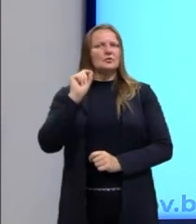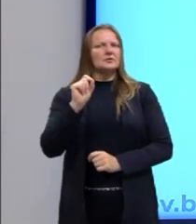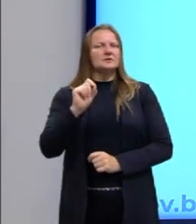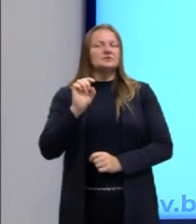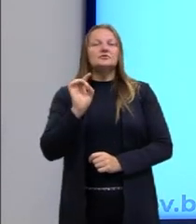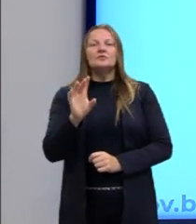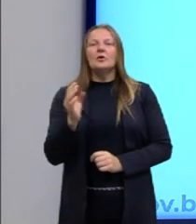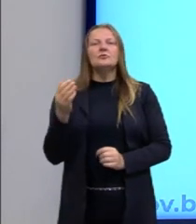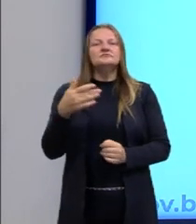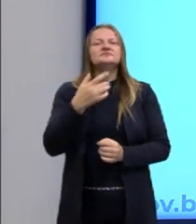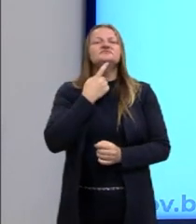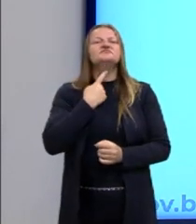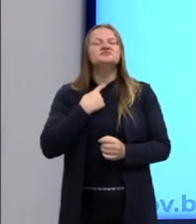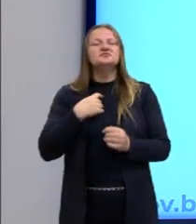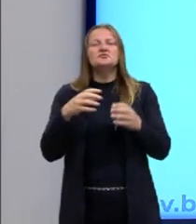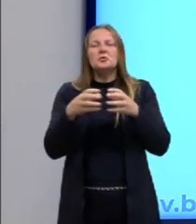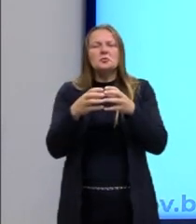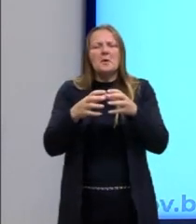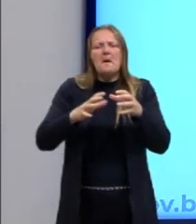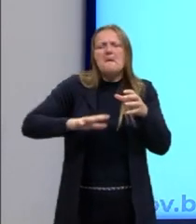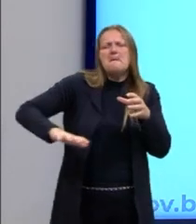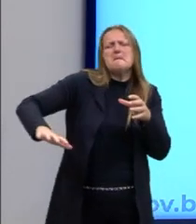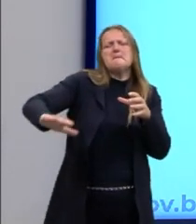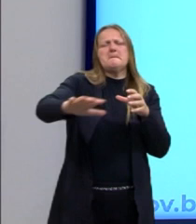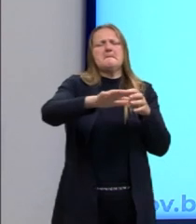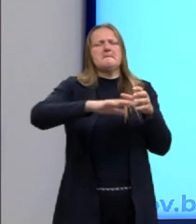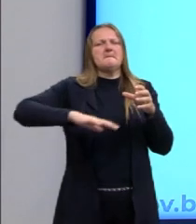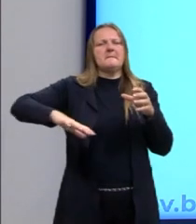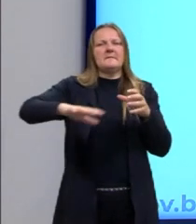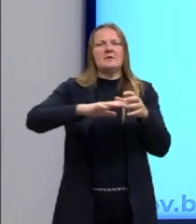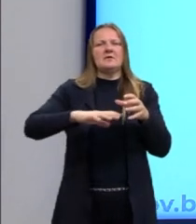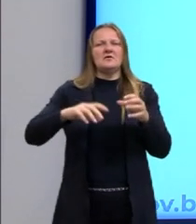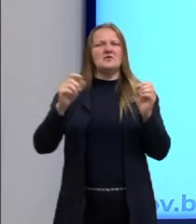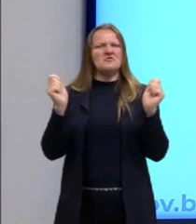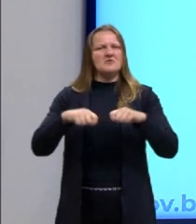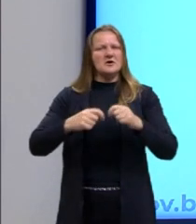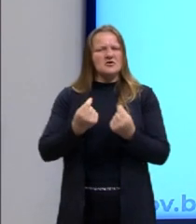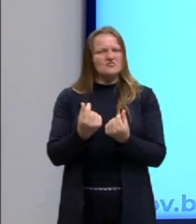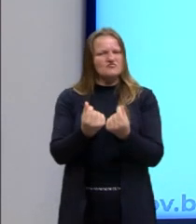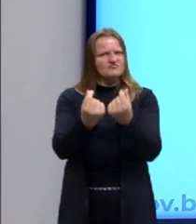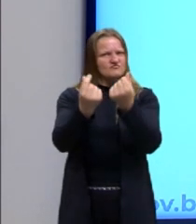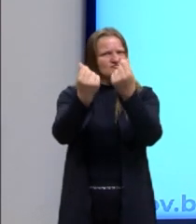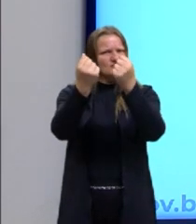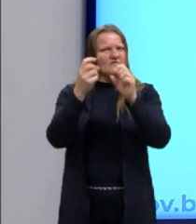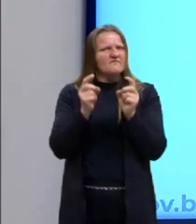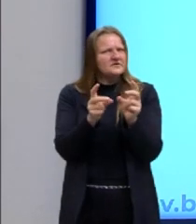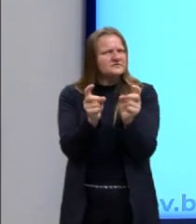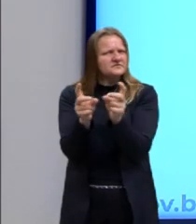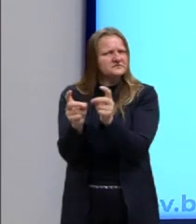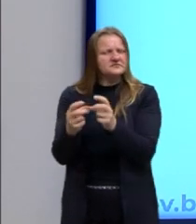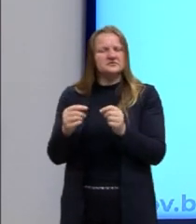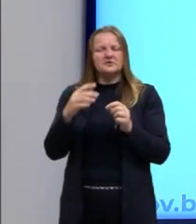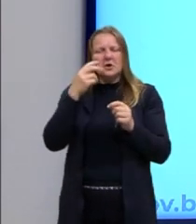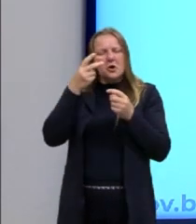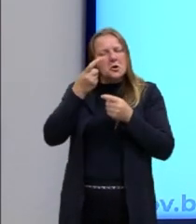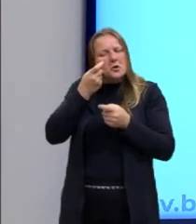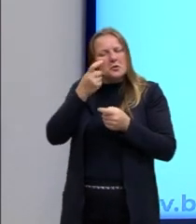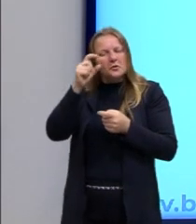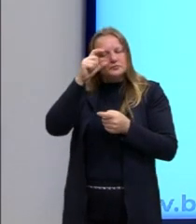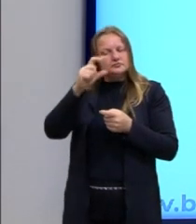aquilo que é do gosto das massas e que tem potencial lucrativo. Então, para isso, é preciso